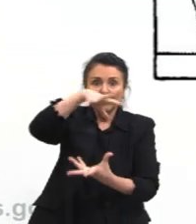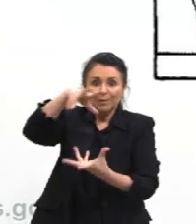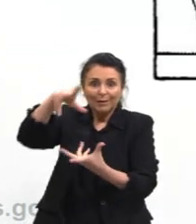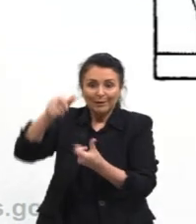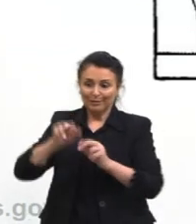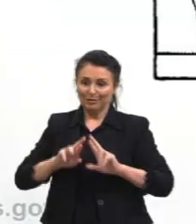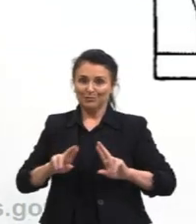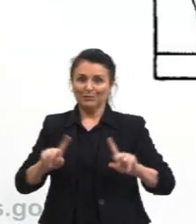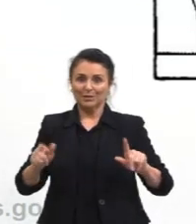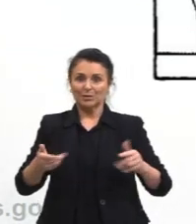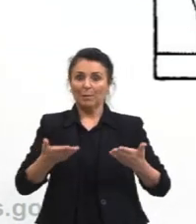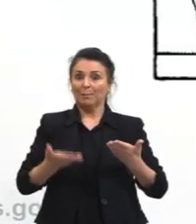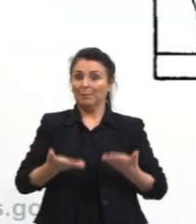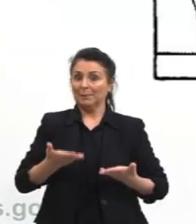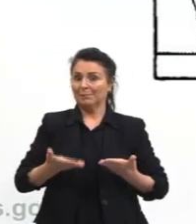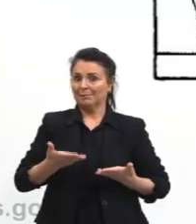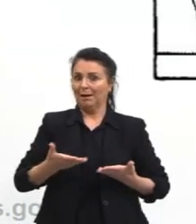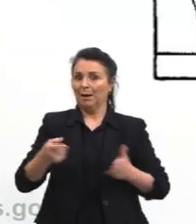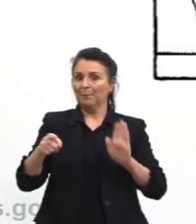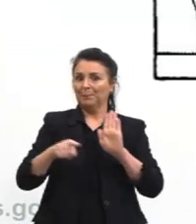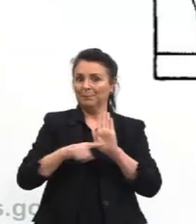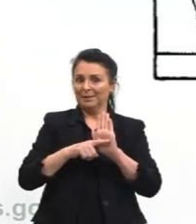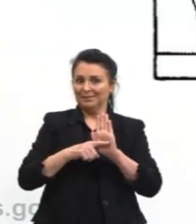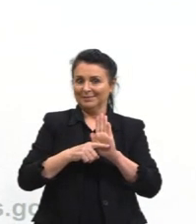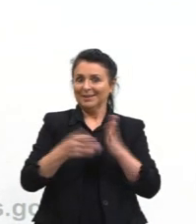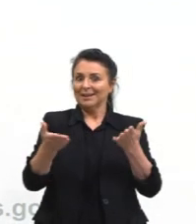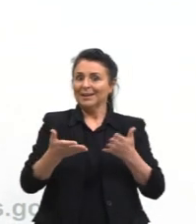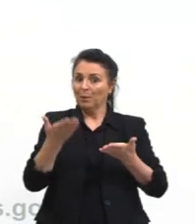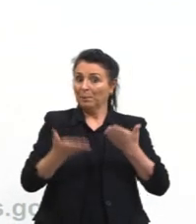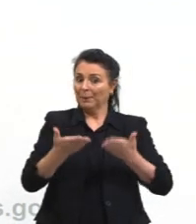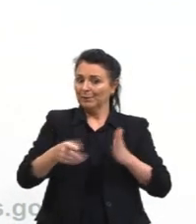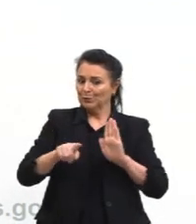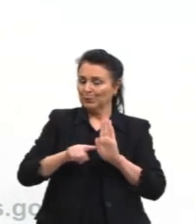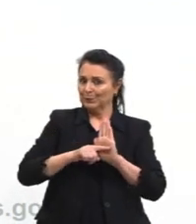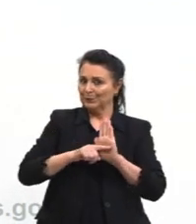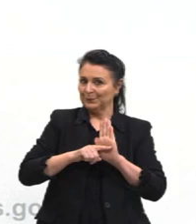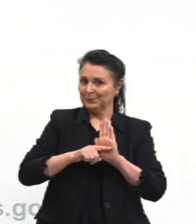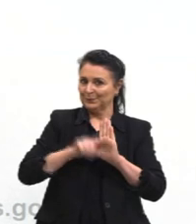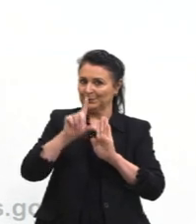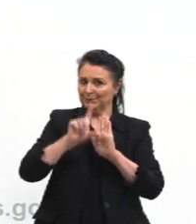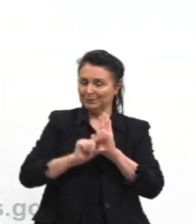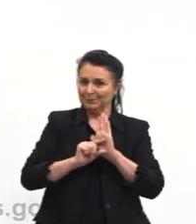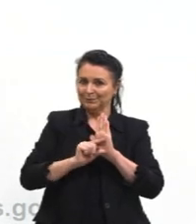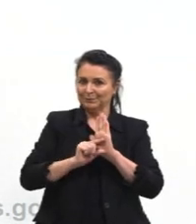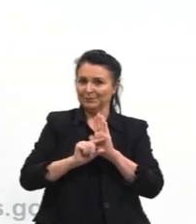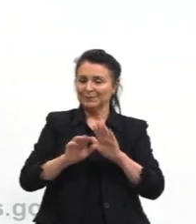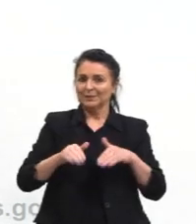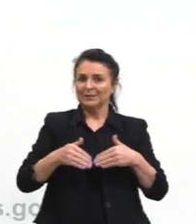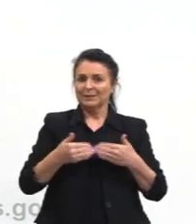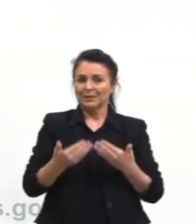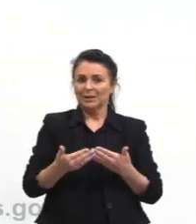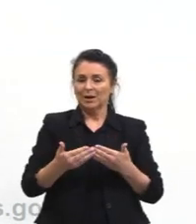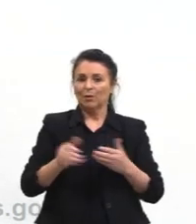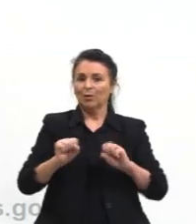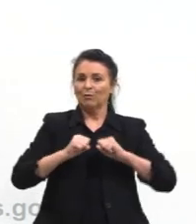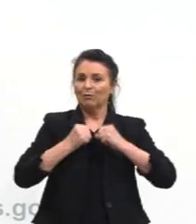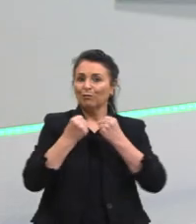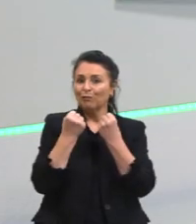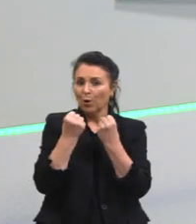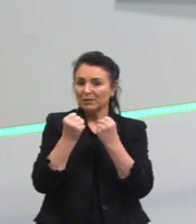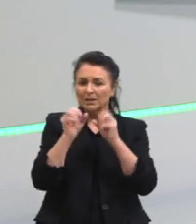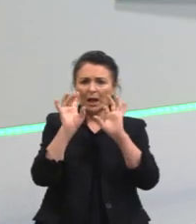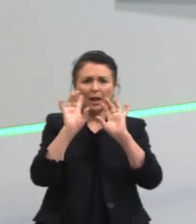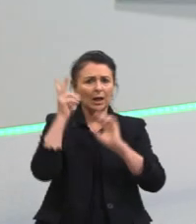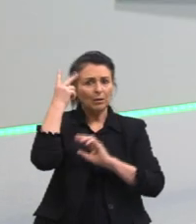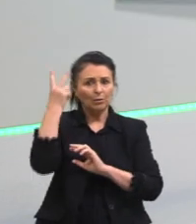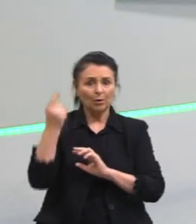menor. E aí, ele vai ter um peso menor. Só para finalizar, então. Força normal é uma força,